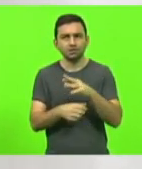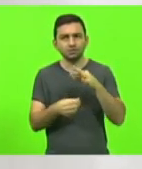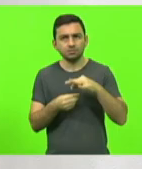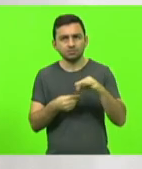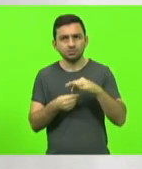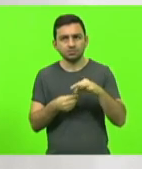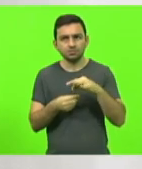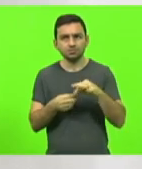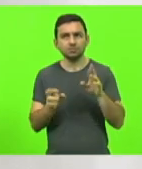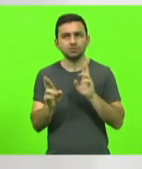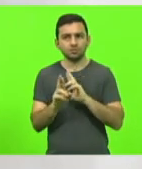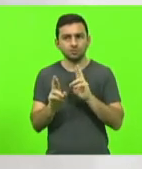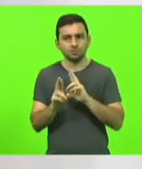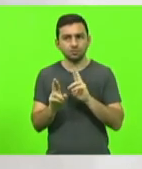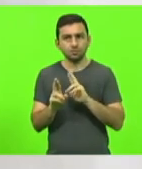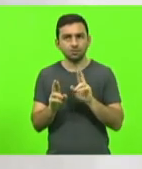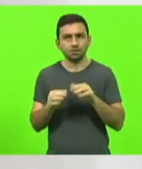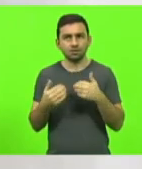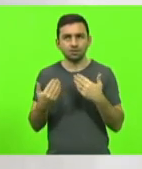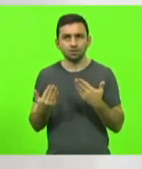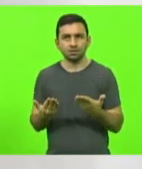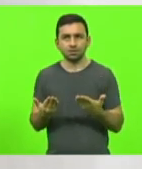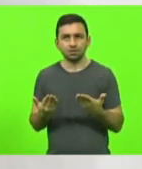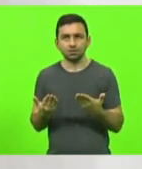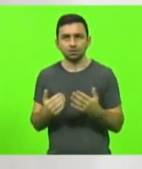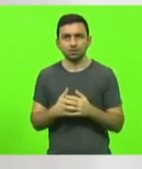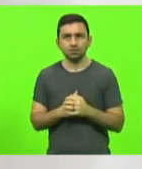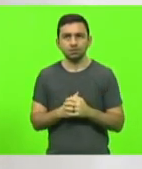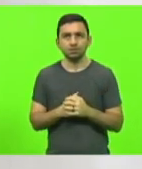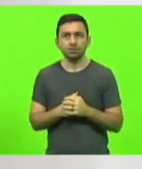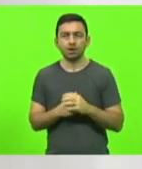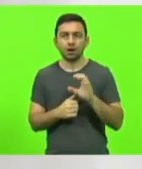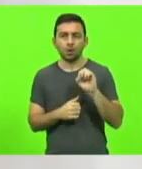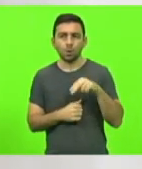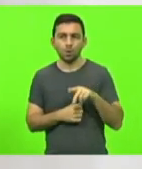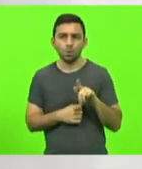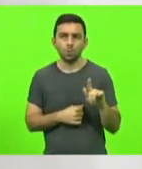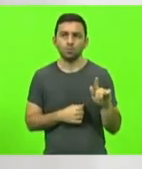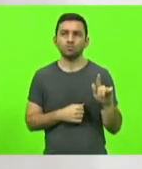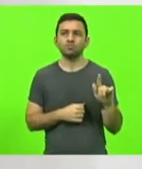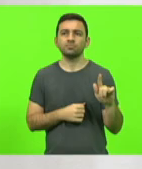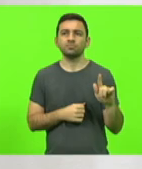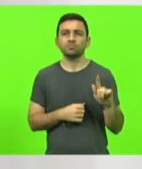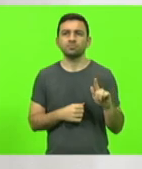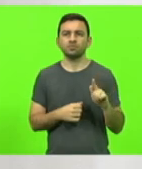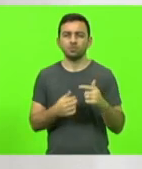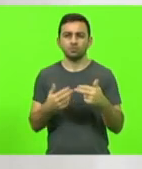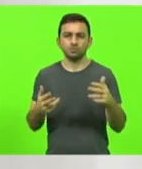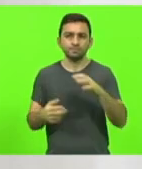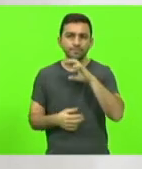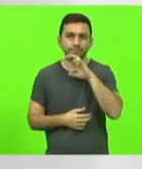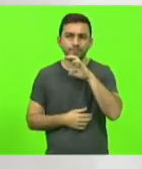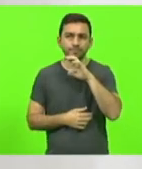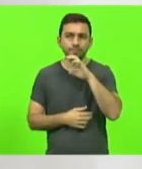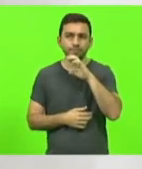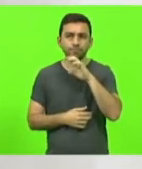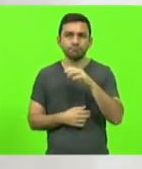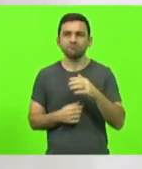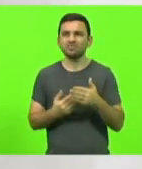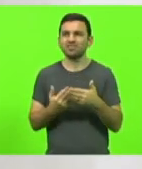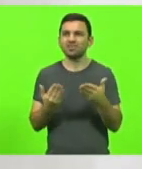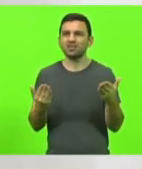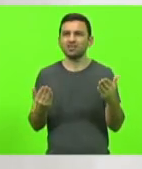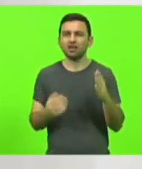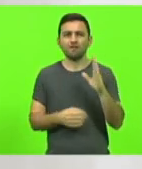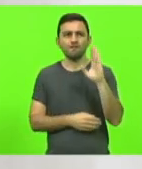relacionadas a esse, a ONGs, a causa animal, fizeram diversos